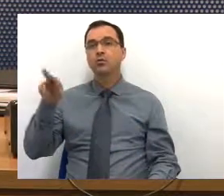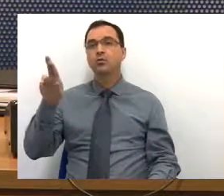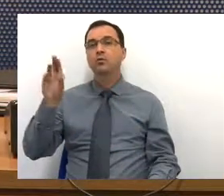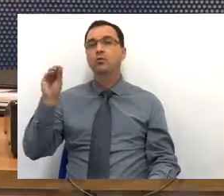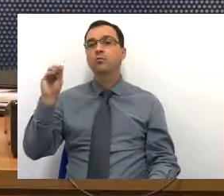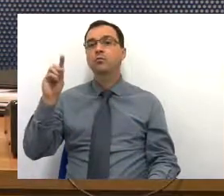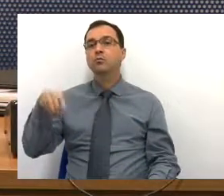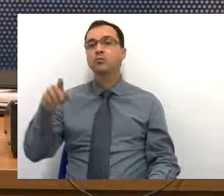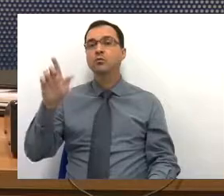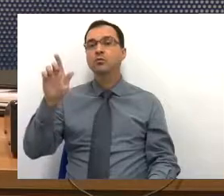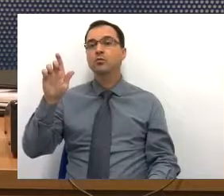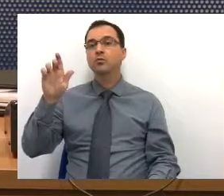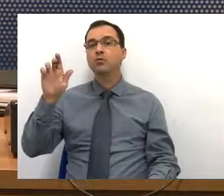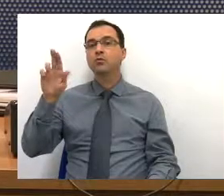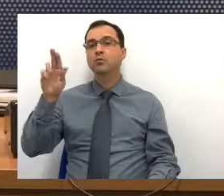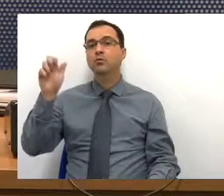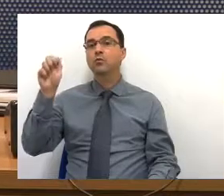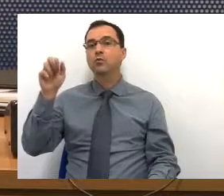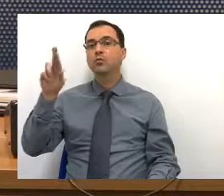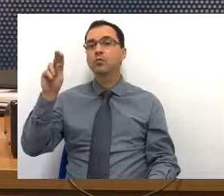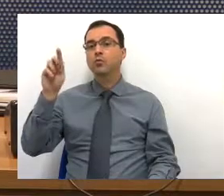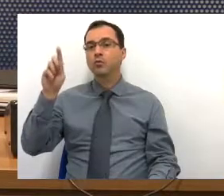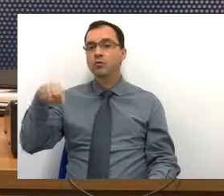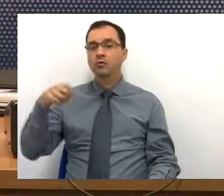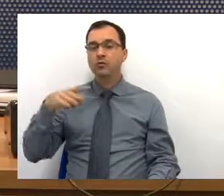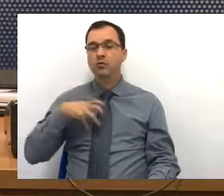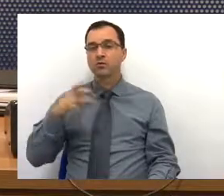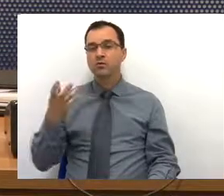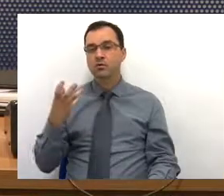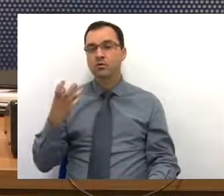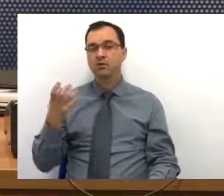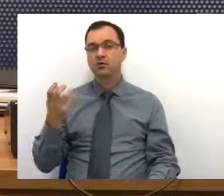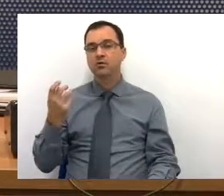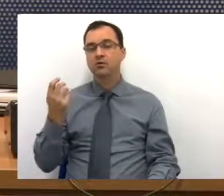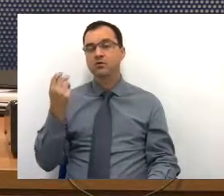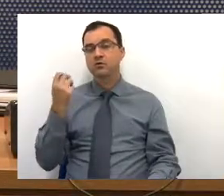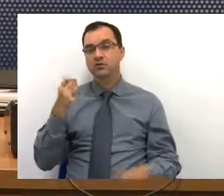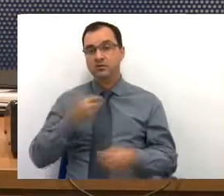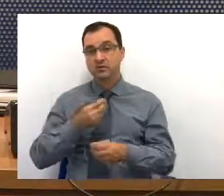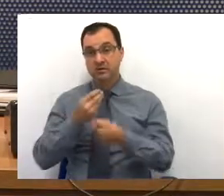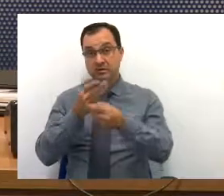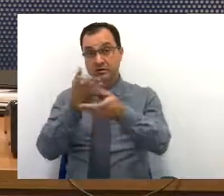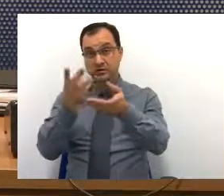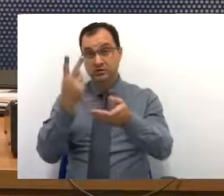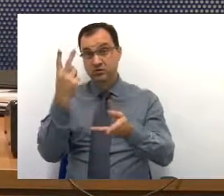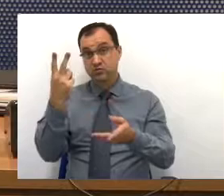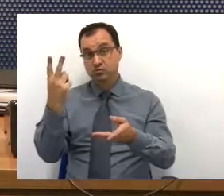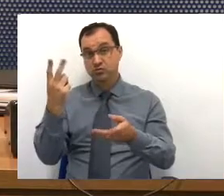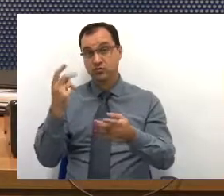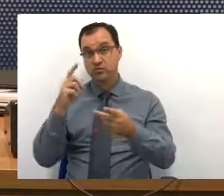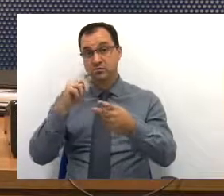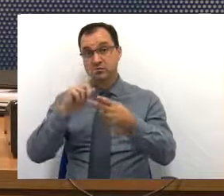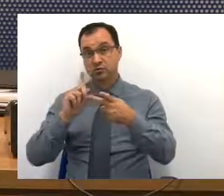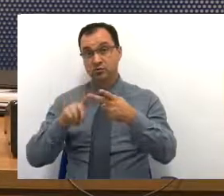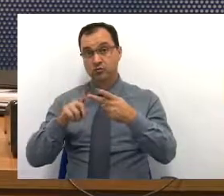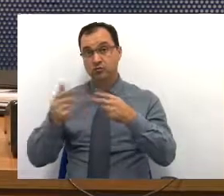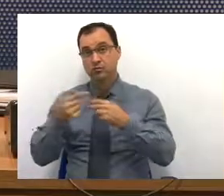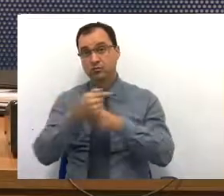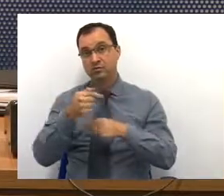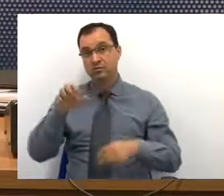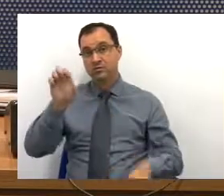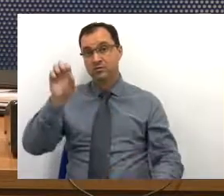Espero entregar as duas no primeiro semestre do ano que vem, até porque